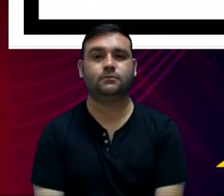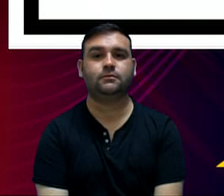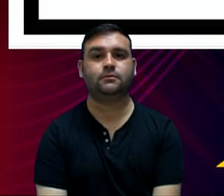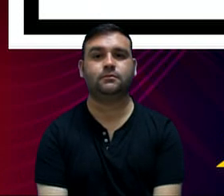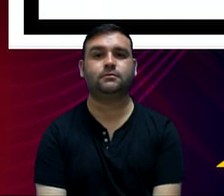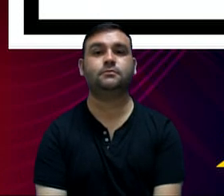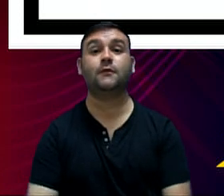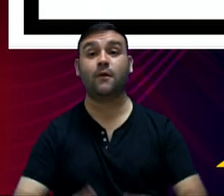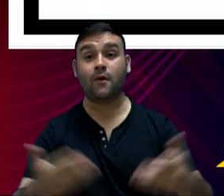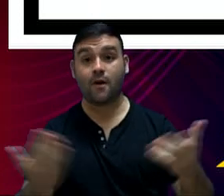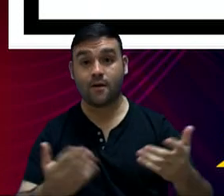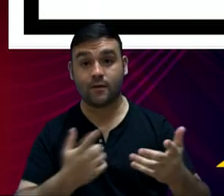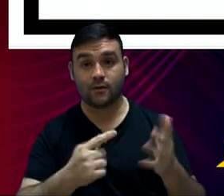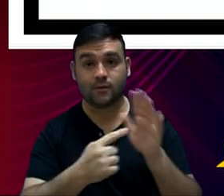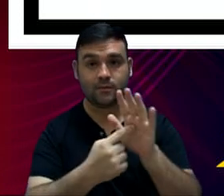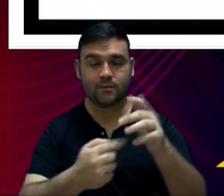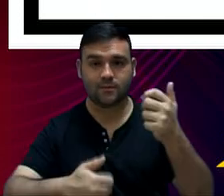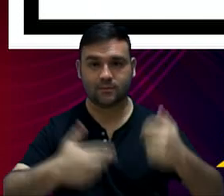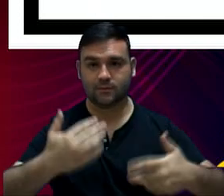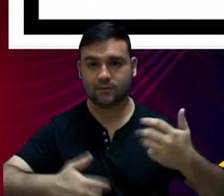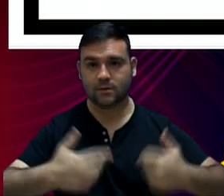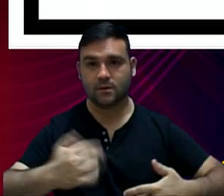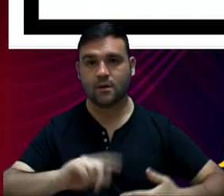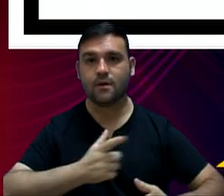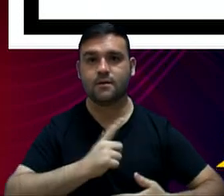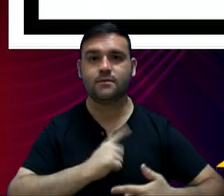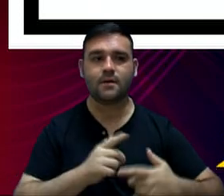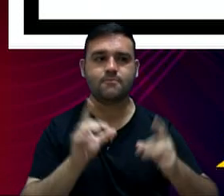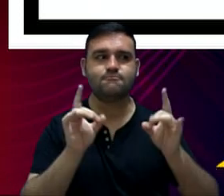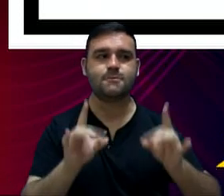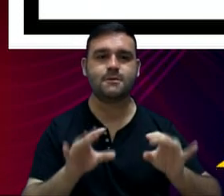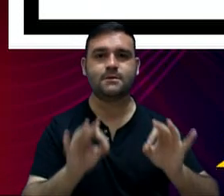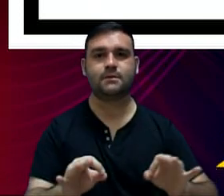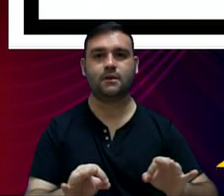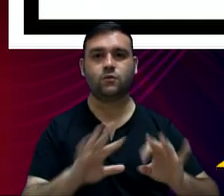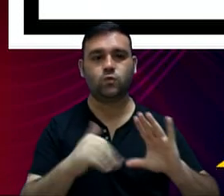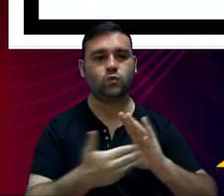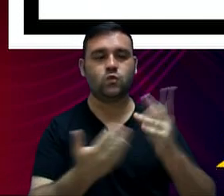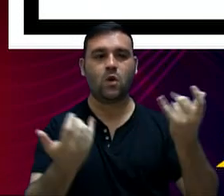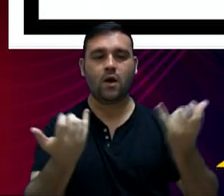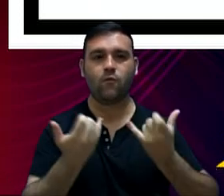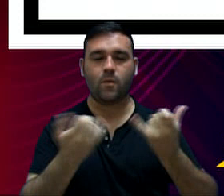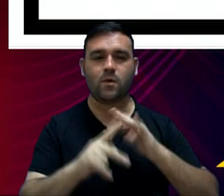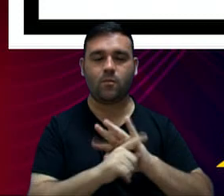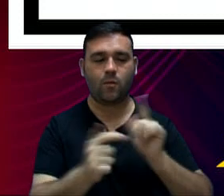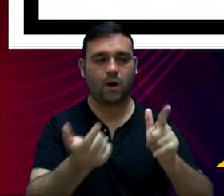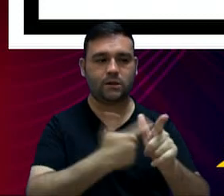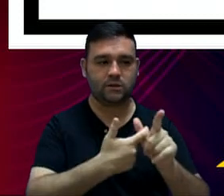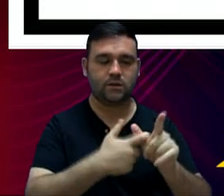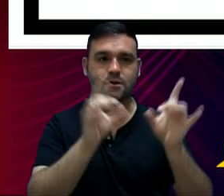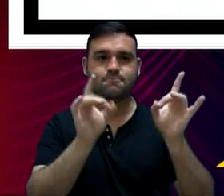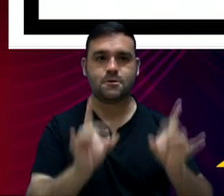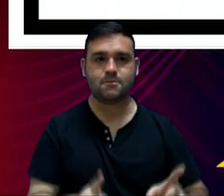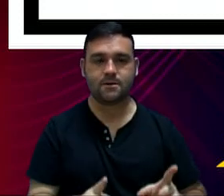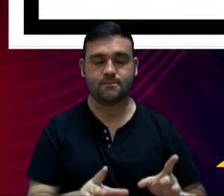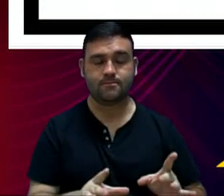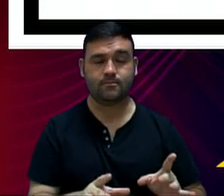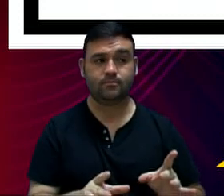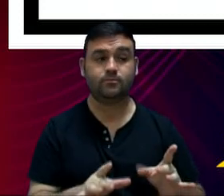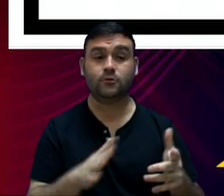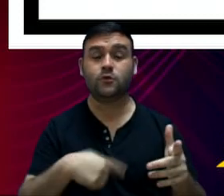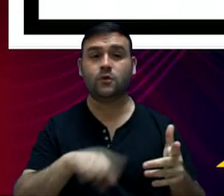Então, aqui nós temos a demonstração, se consolidadas todas as informações da dívida consolidada,